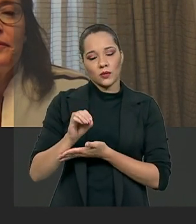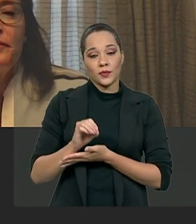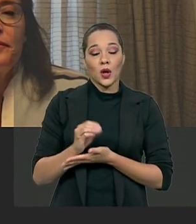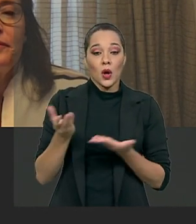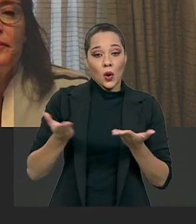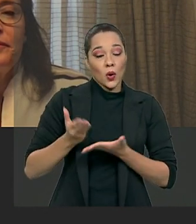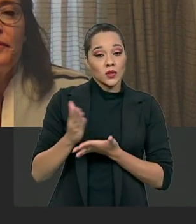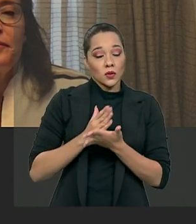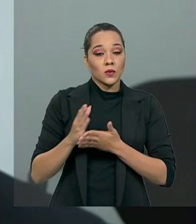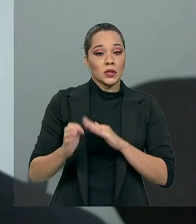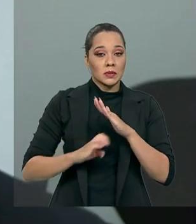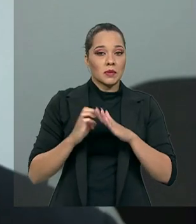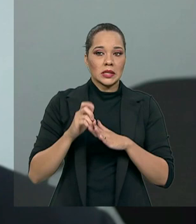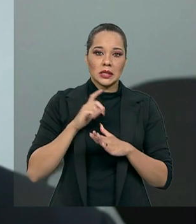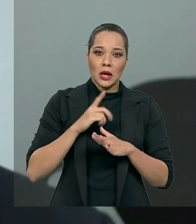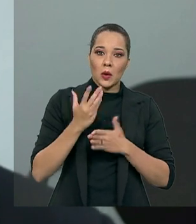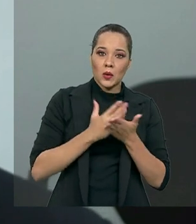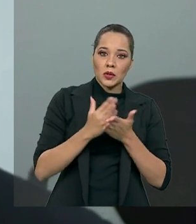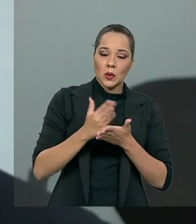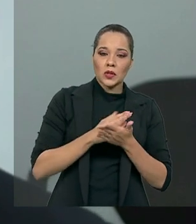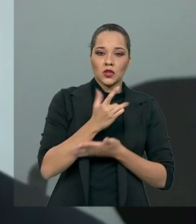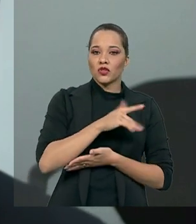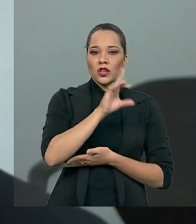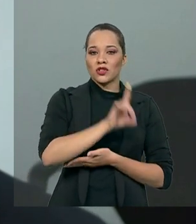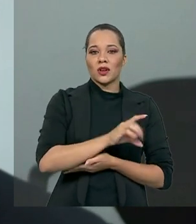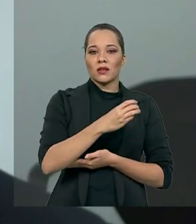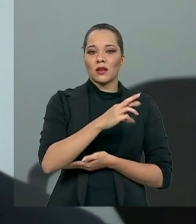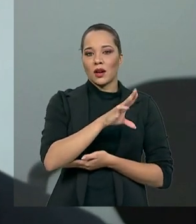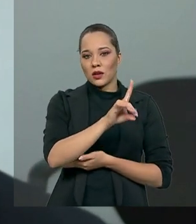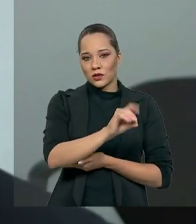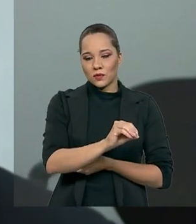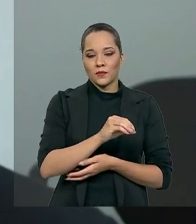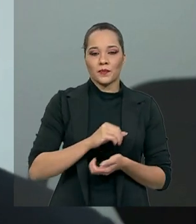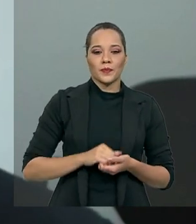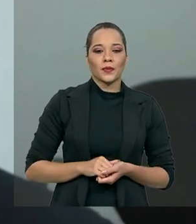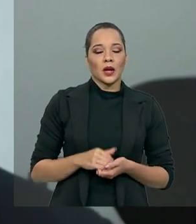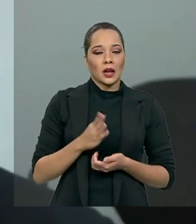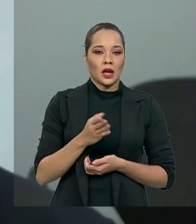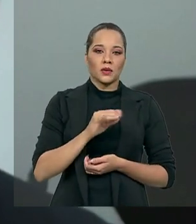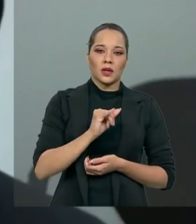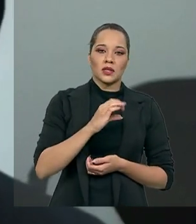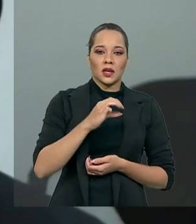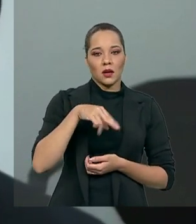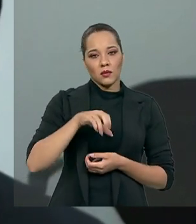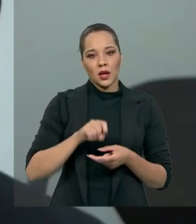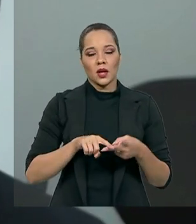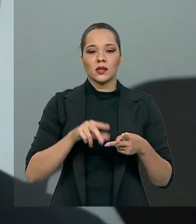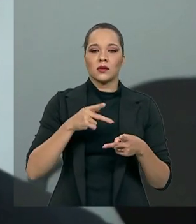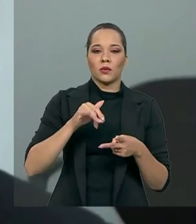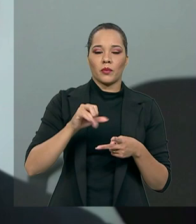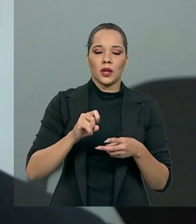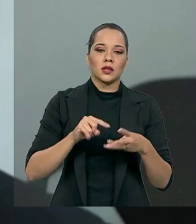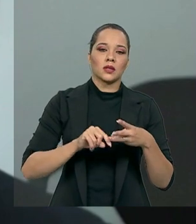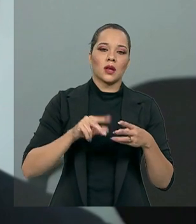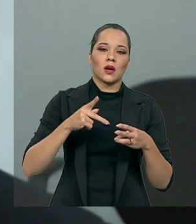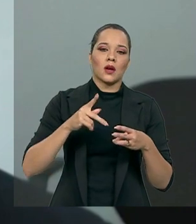aquisições que não dão direito a crédito no ICMS, no PIS e na COFINS.